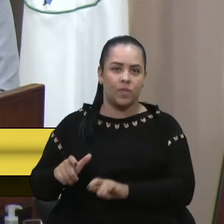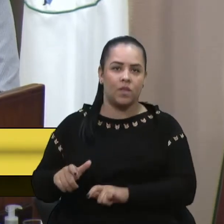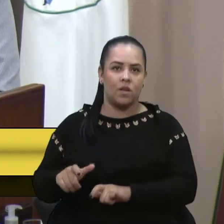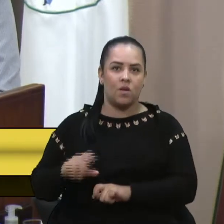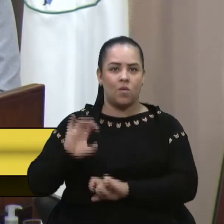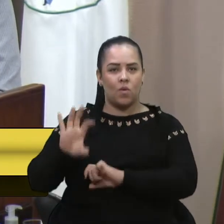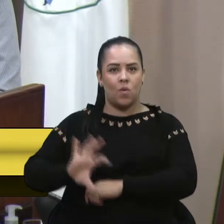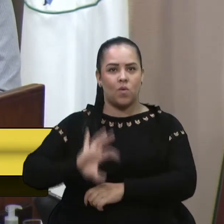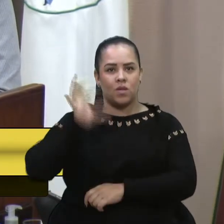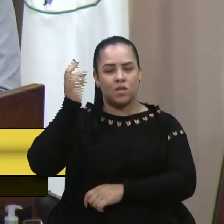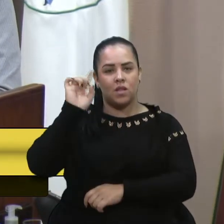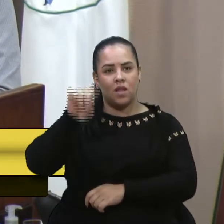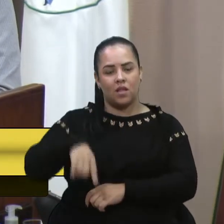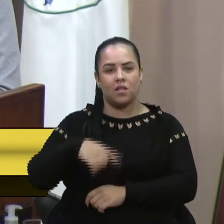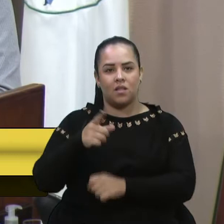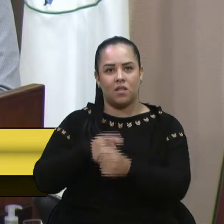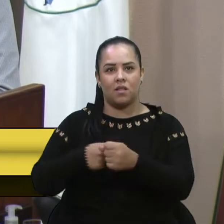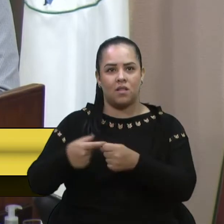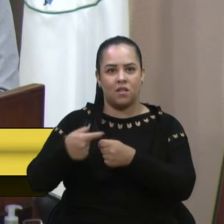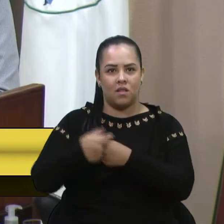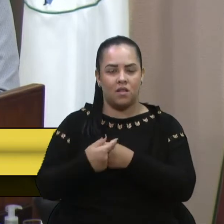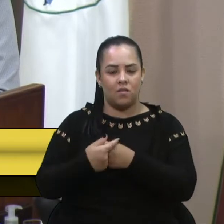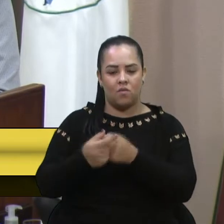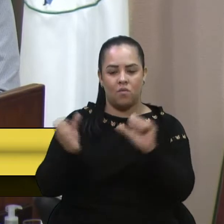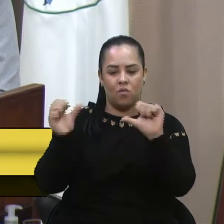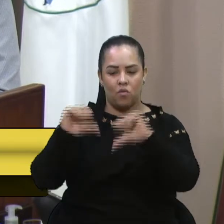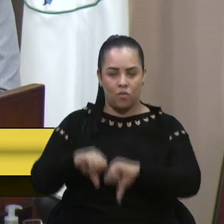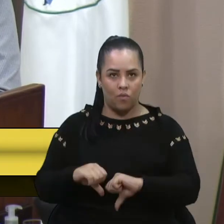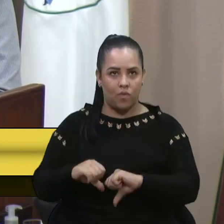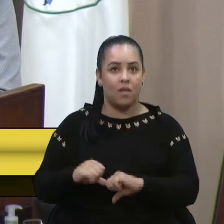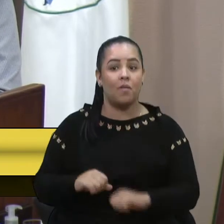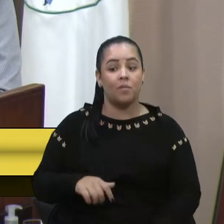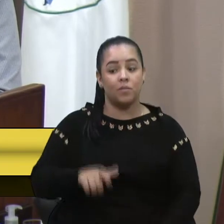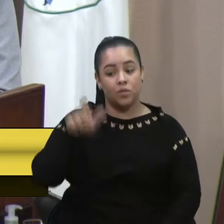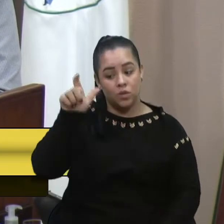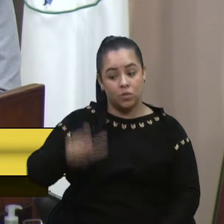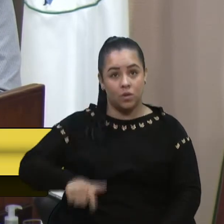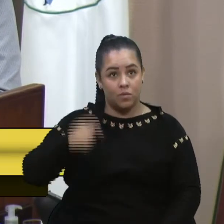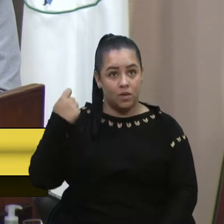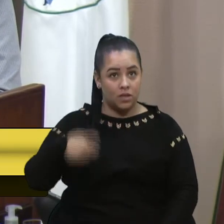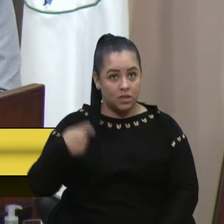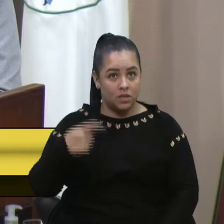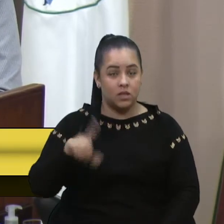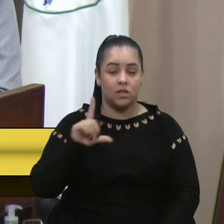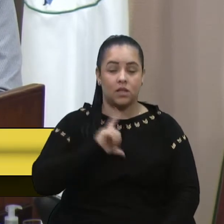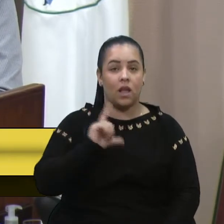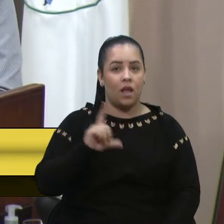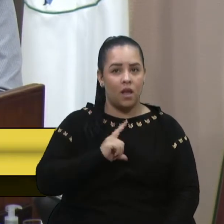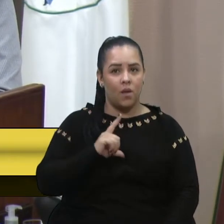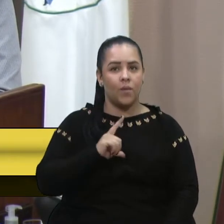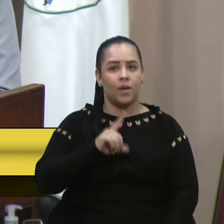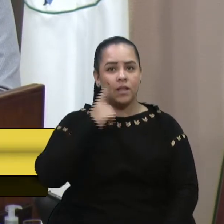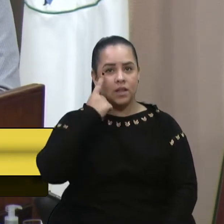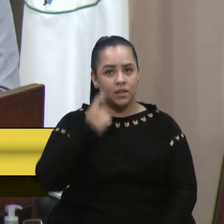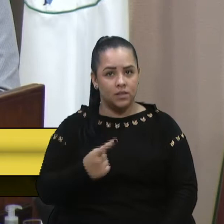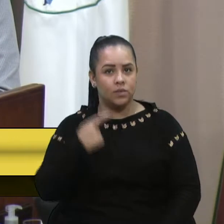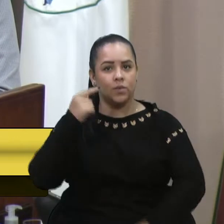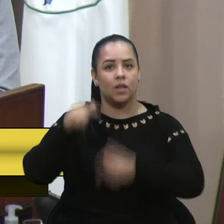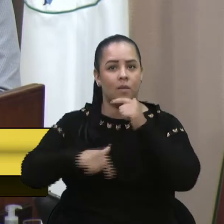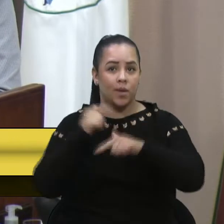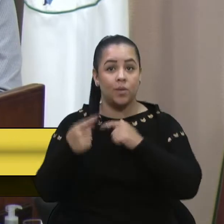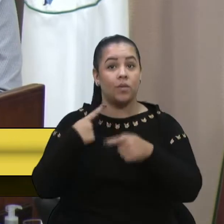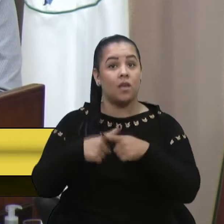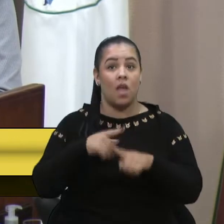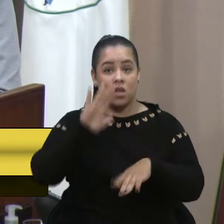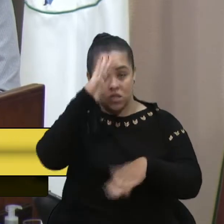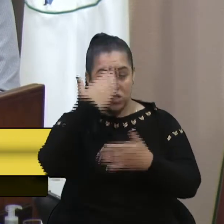a cidade vai travando. Então, se a pessoa é qualificada, se a pessoa tem, sabe, o interesse no trabalho, eu acho que o CC, sim, ele é bem